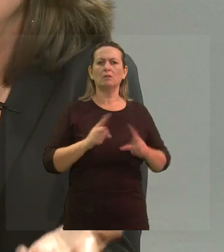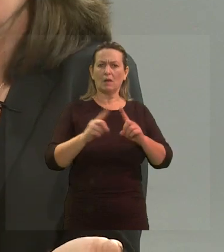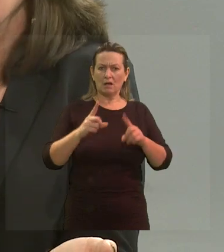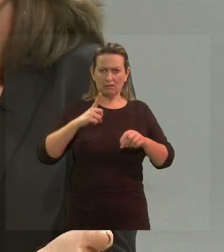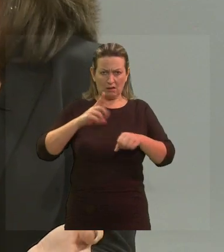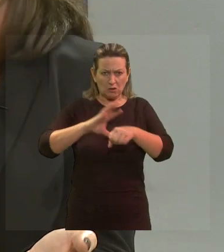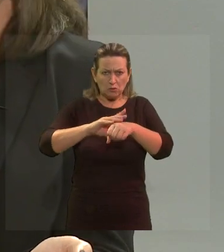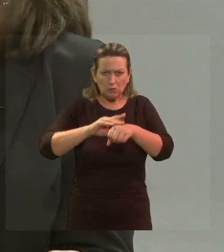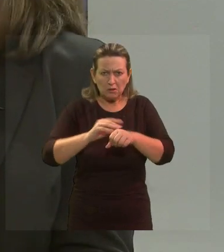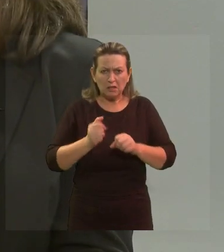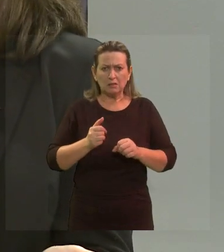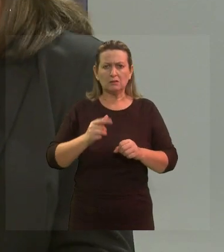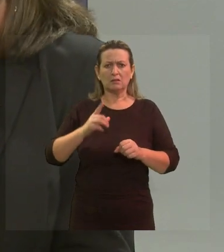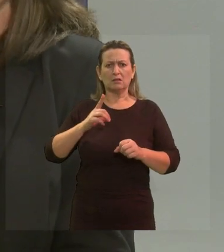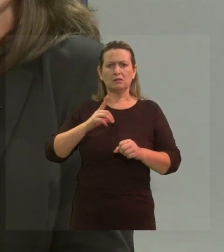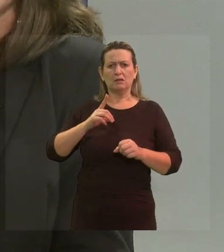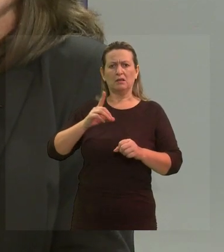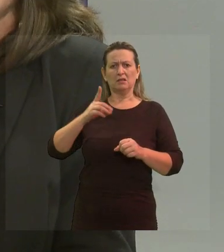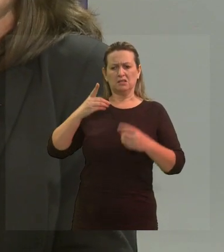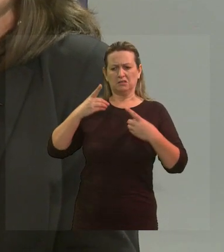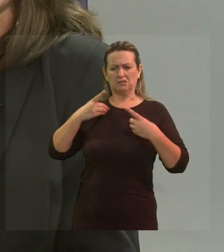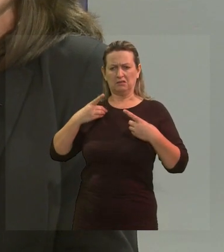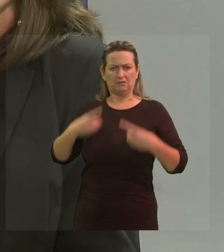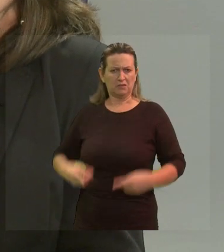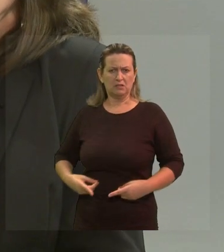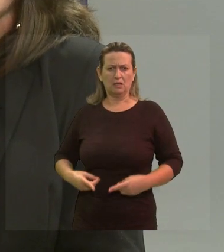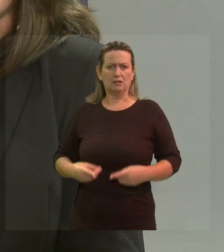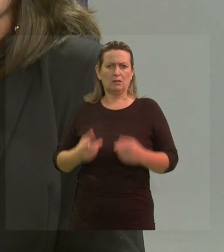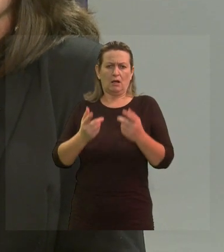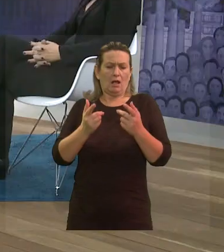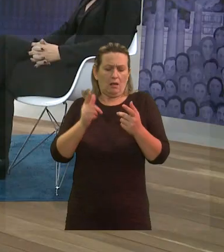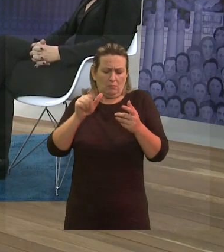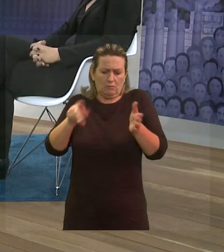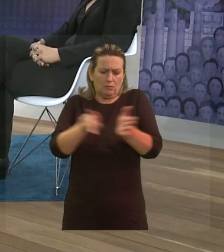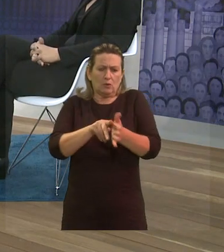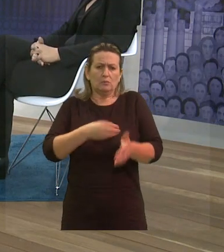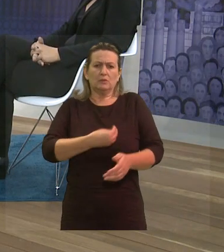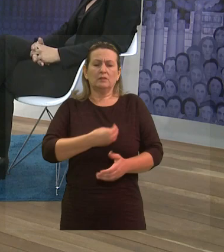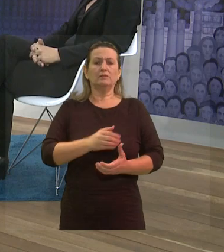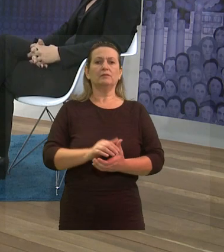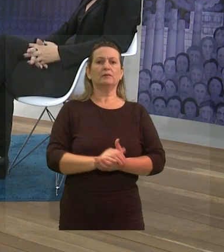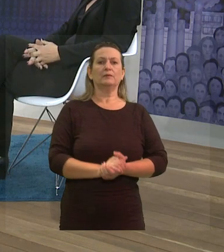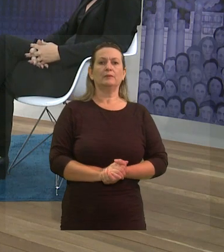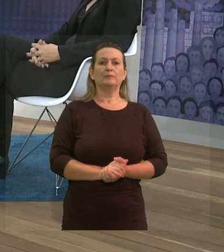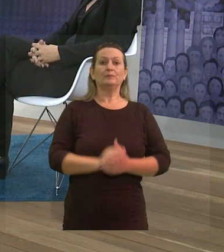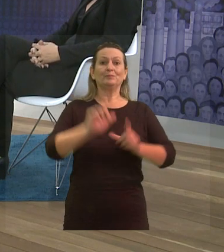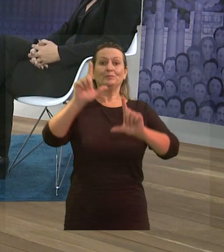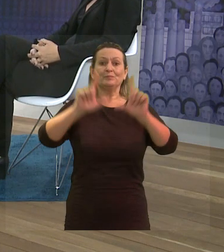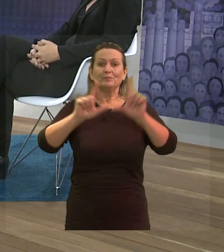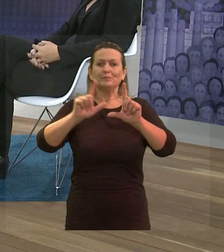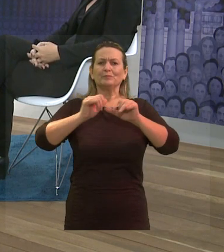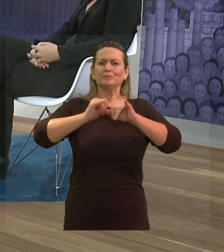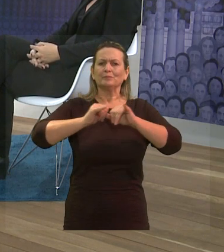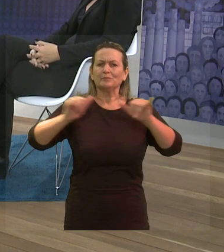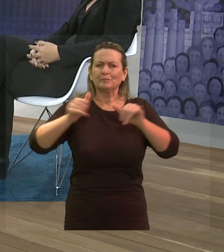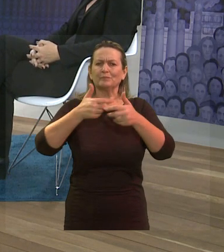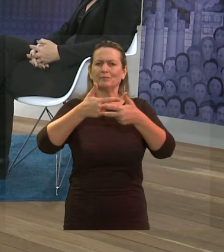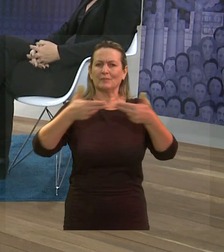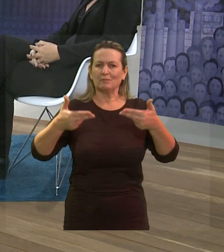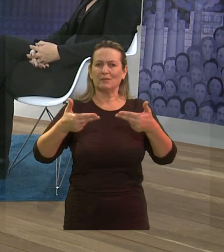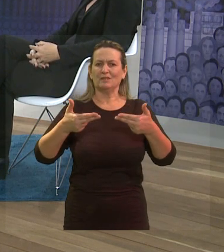ter uma deficiência, faz parte, acontece. Sim, a mídia em si usa muito esse